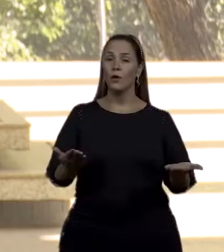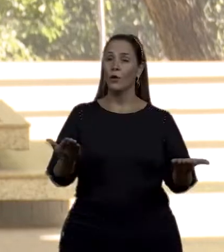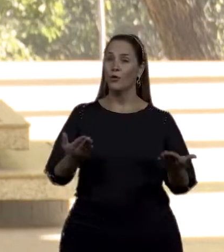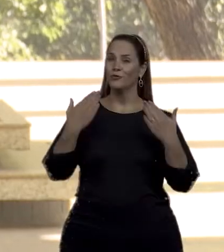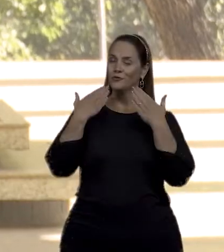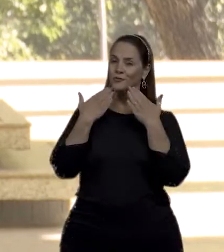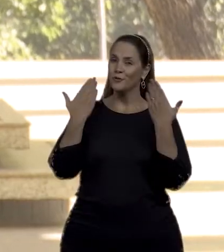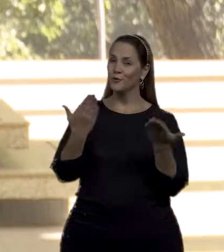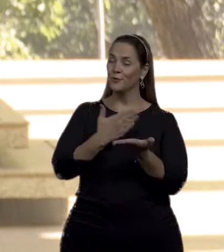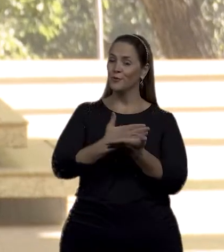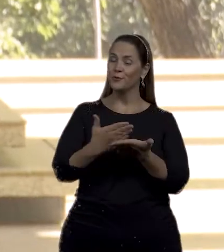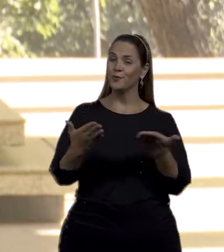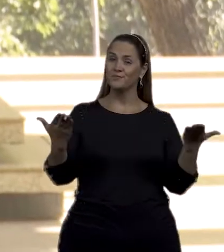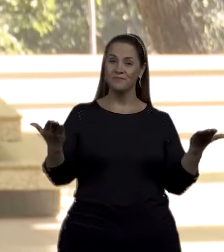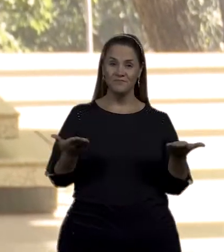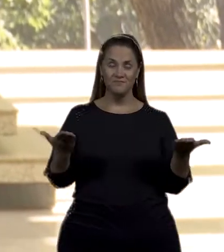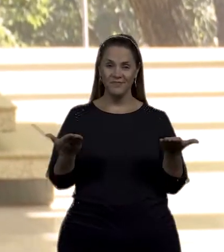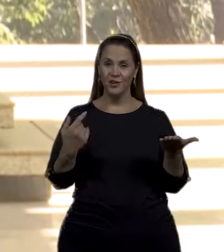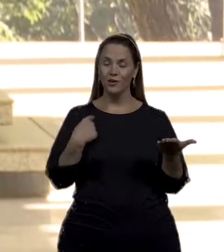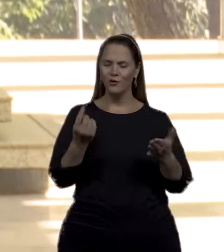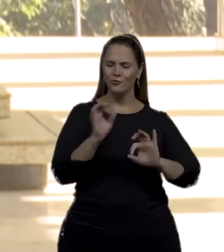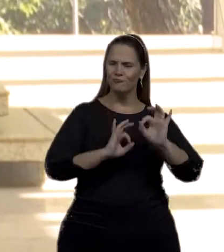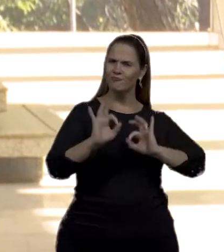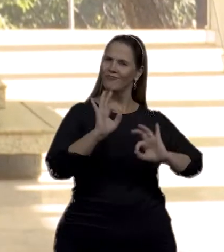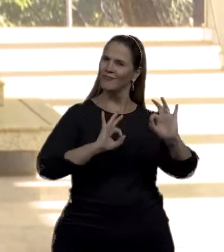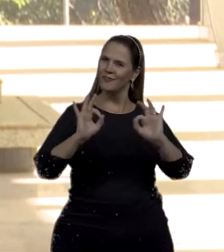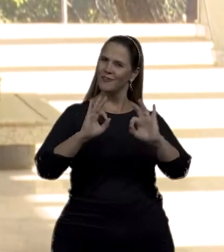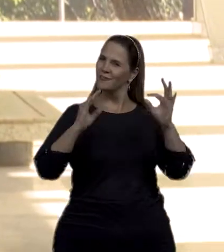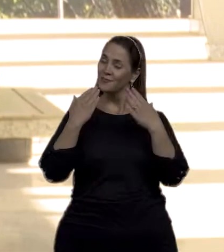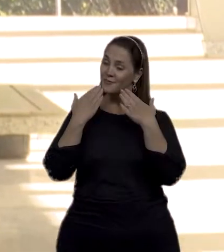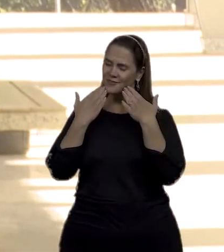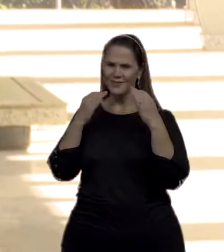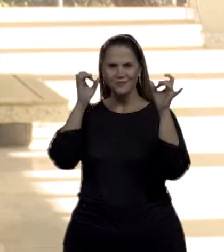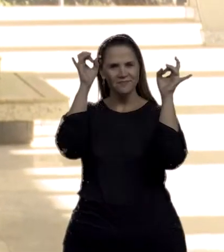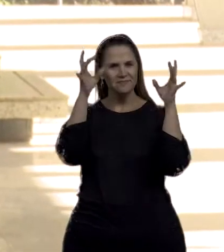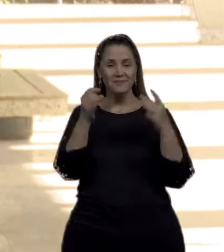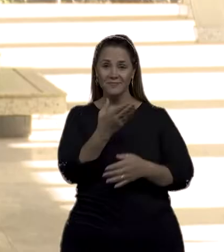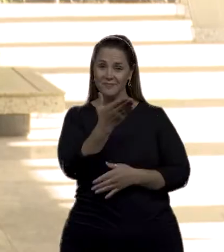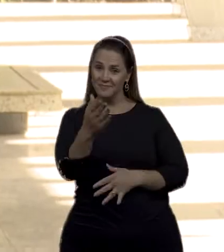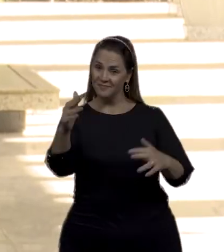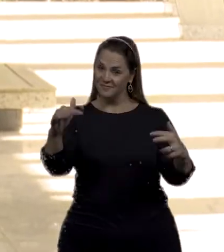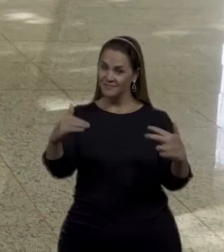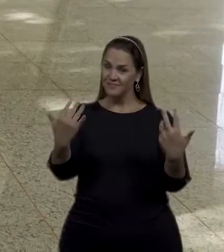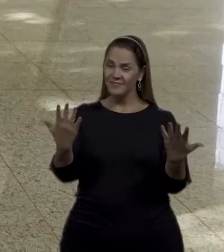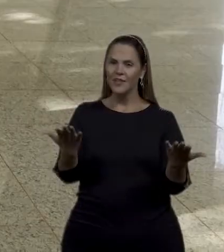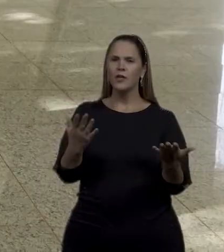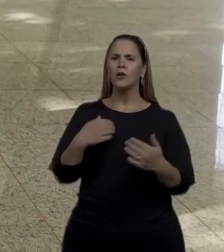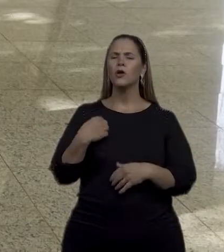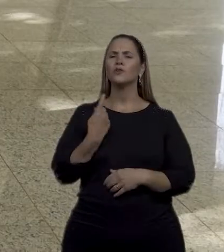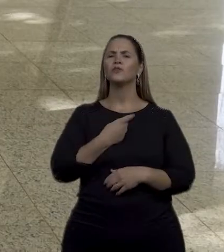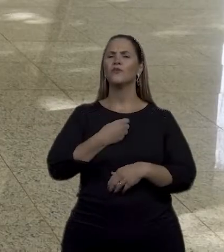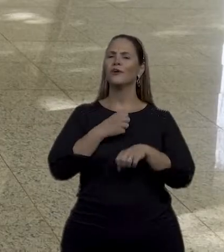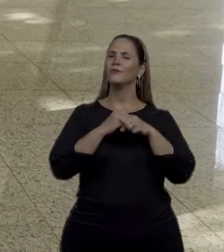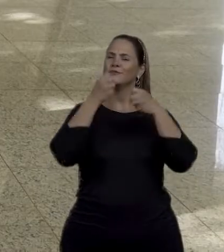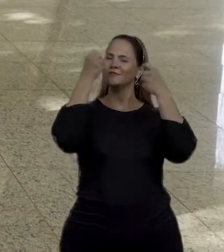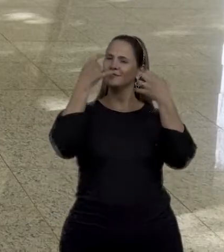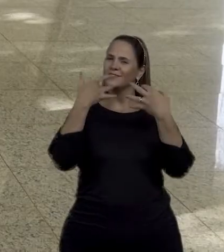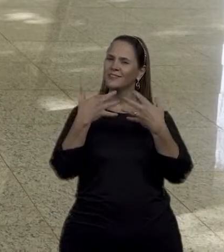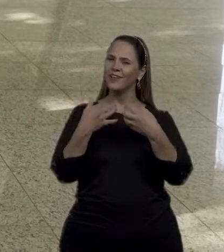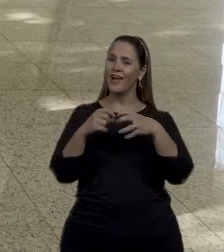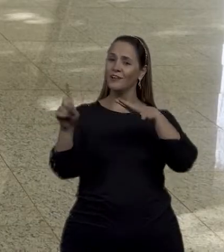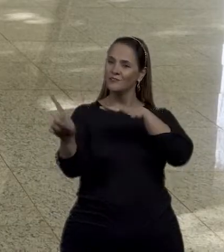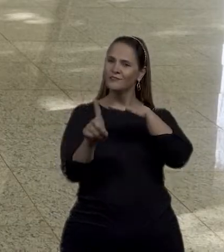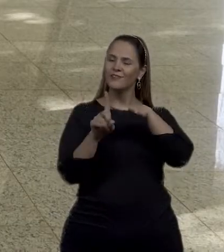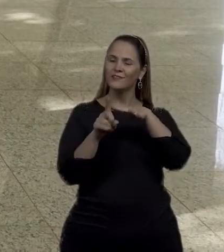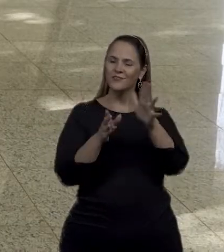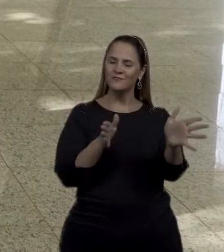O Por Elas de hoje começa agora e nós preparamos um programa muito especial para você. Nós vamos falar de inclusão e de